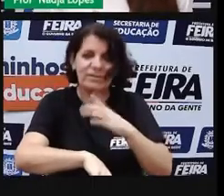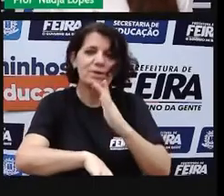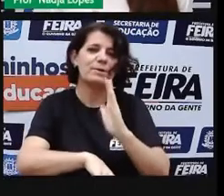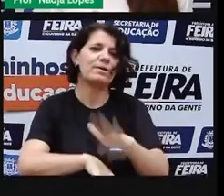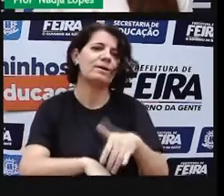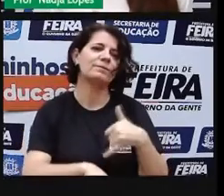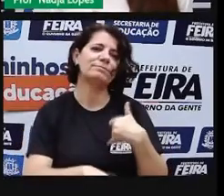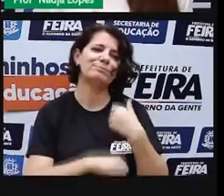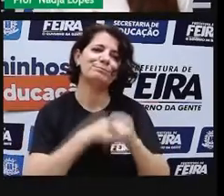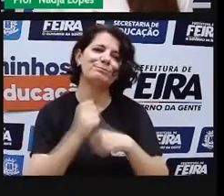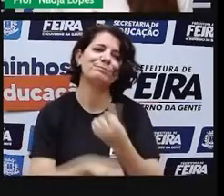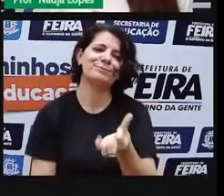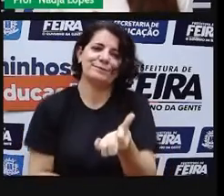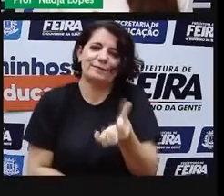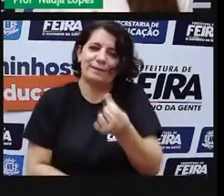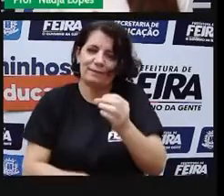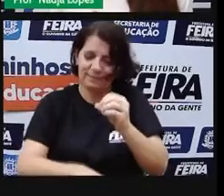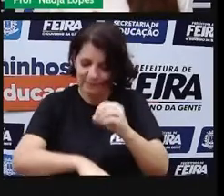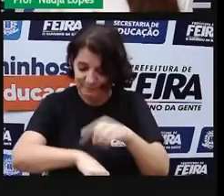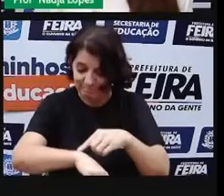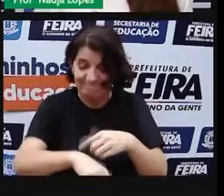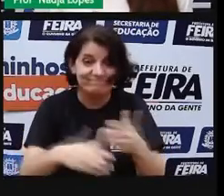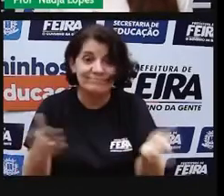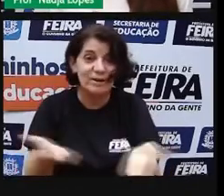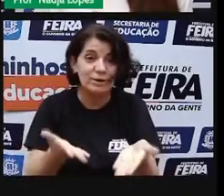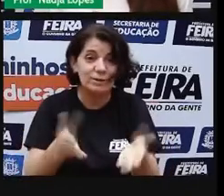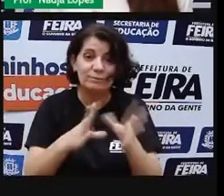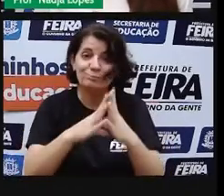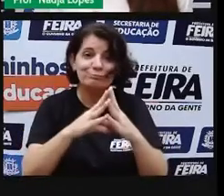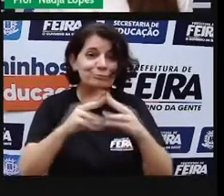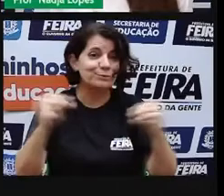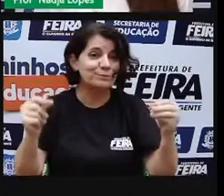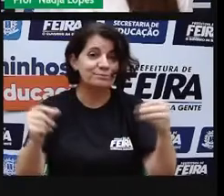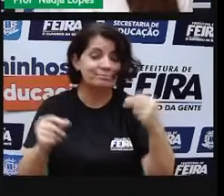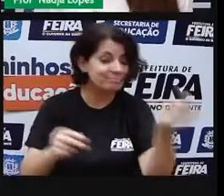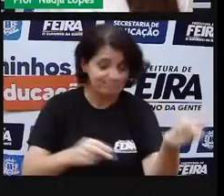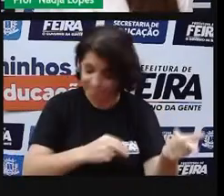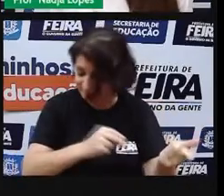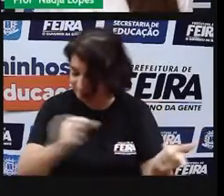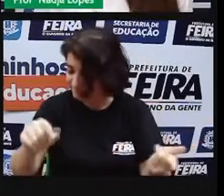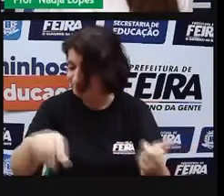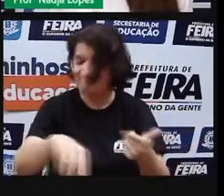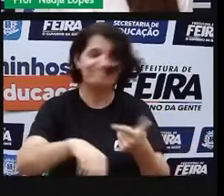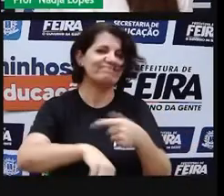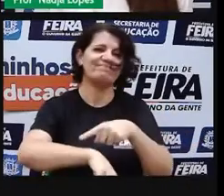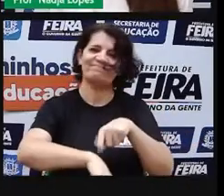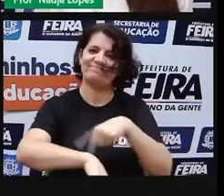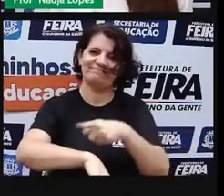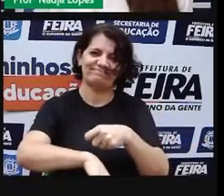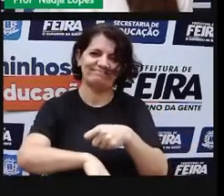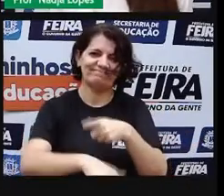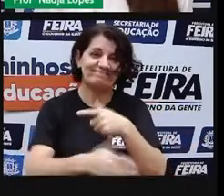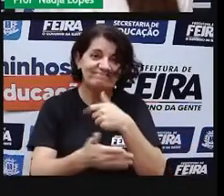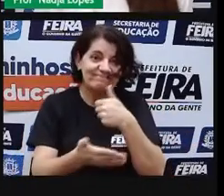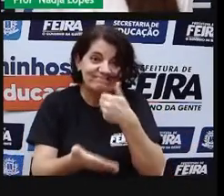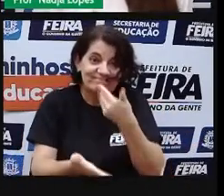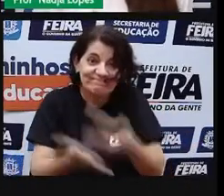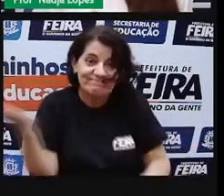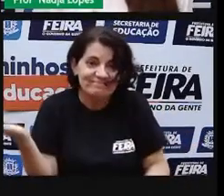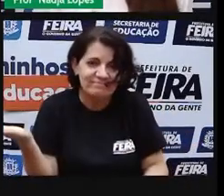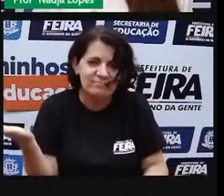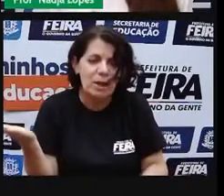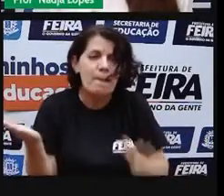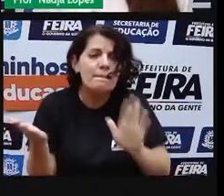passaram sessenta anos. Agora, é tarde demais para ser reprovado. E se me desse, um